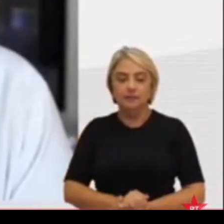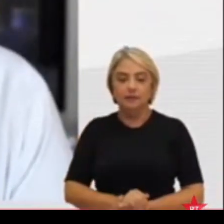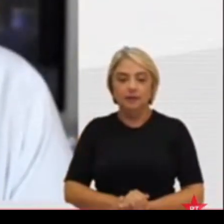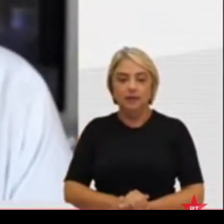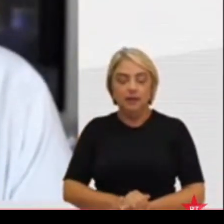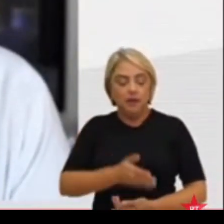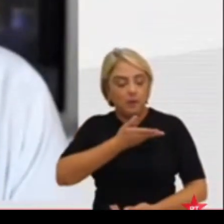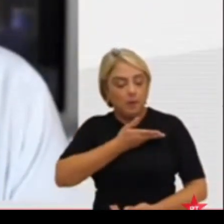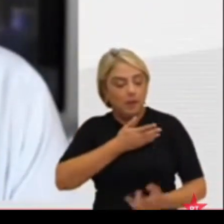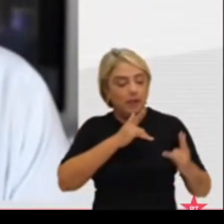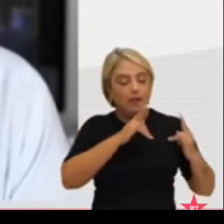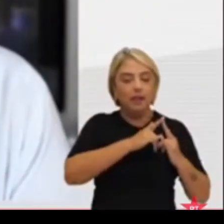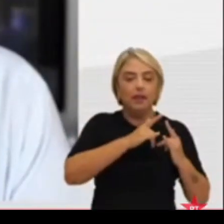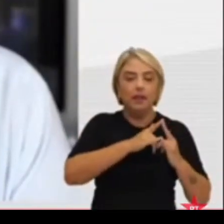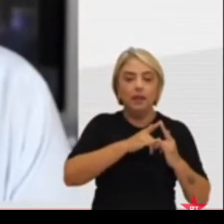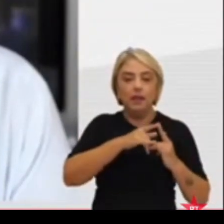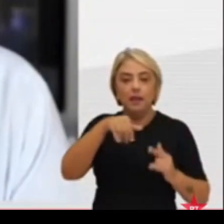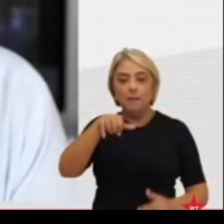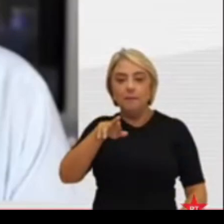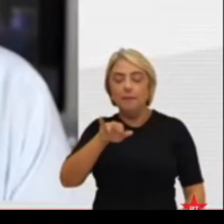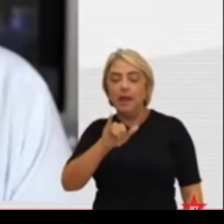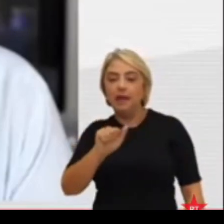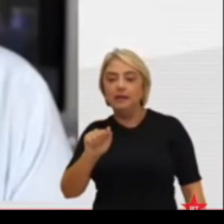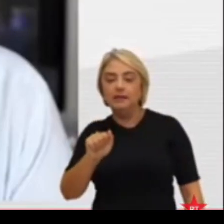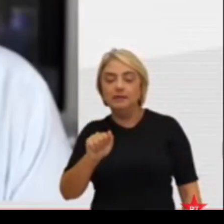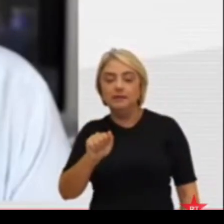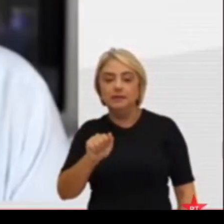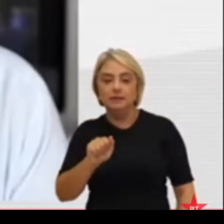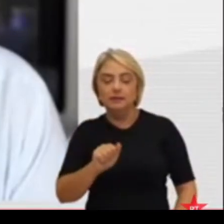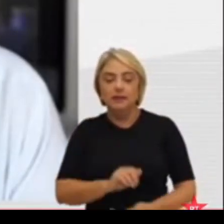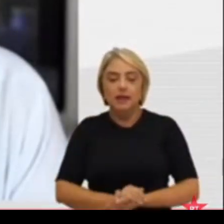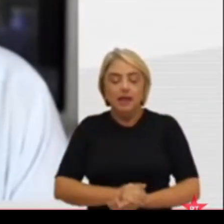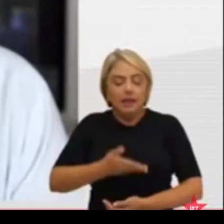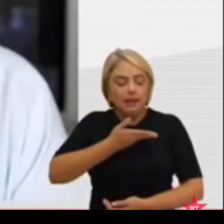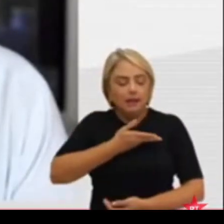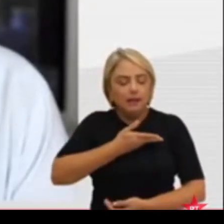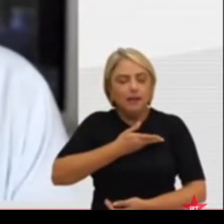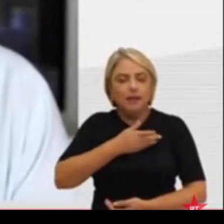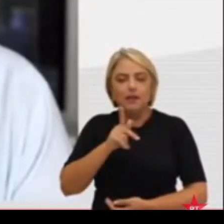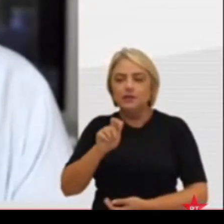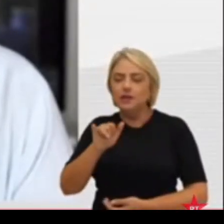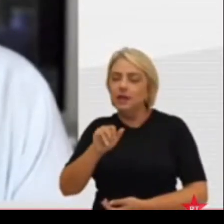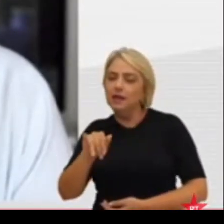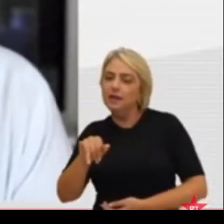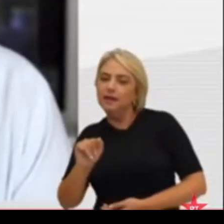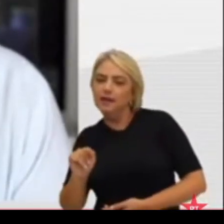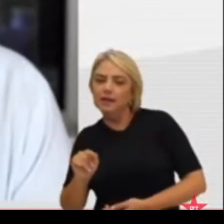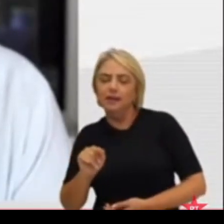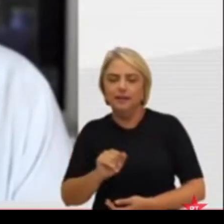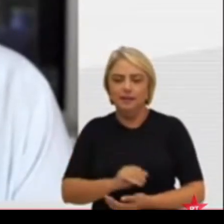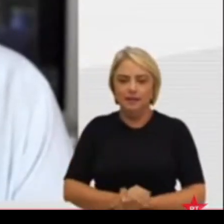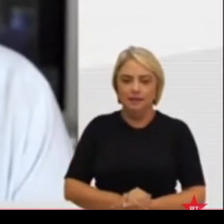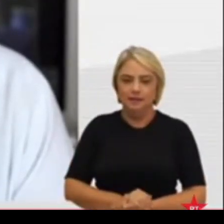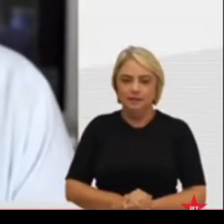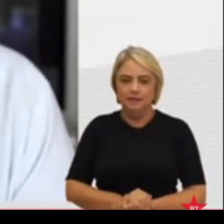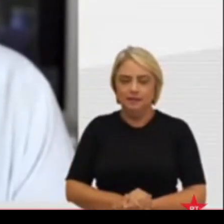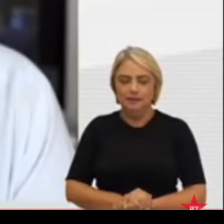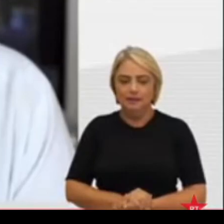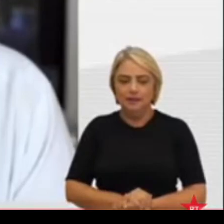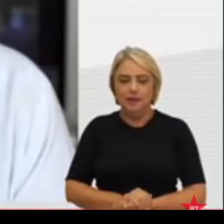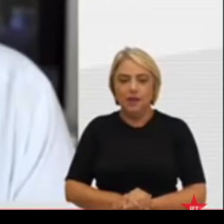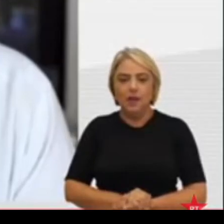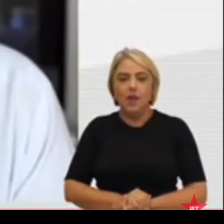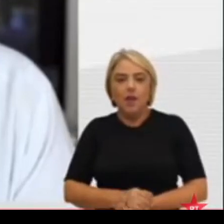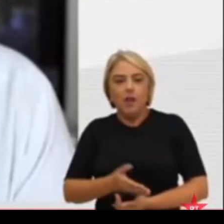querida companheira Marisa Matias, querida Genivele Arriagos, querido